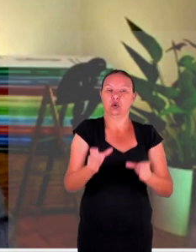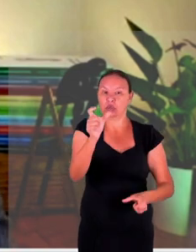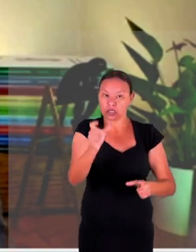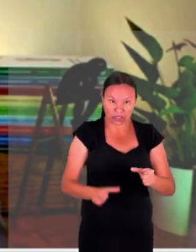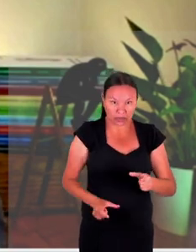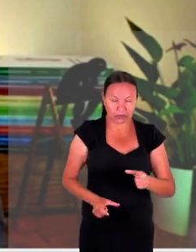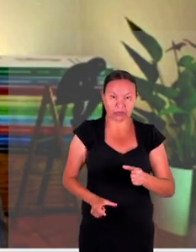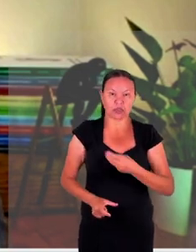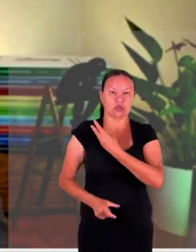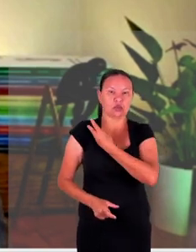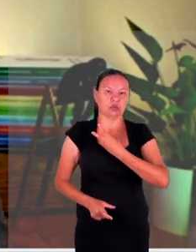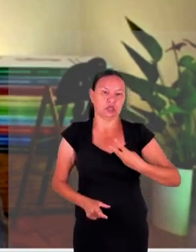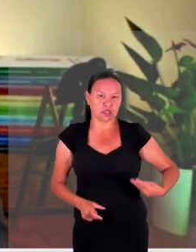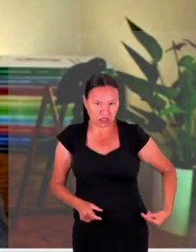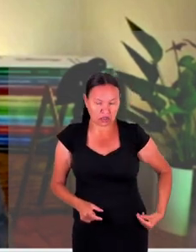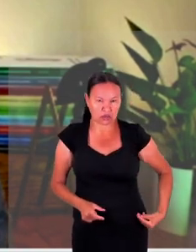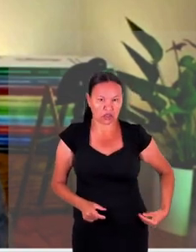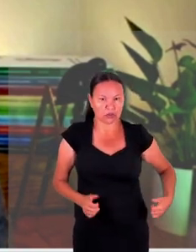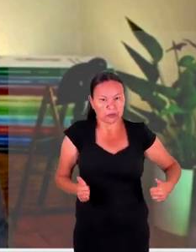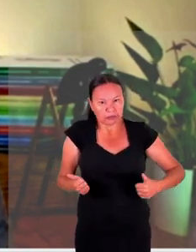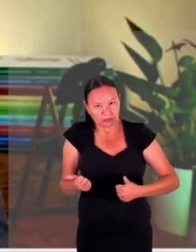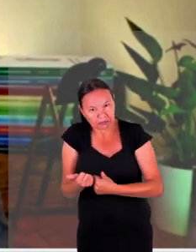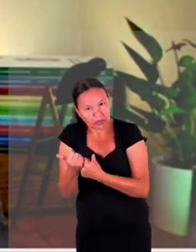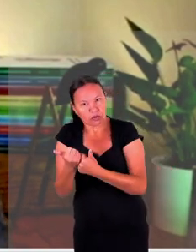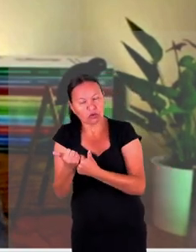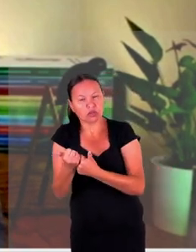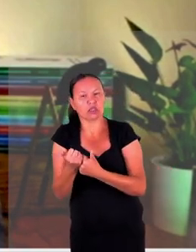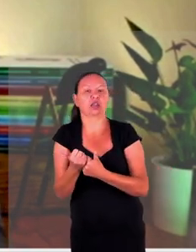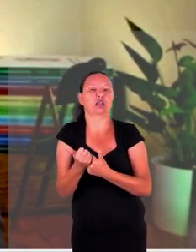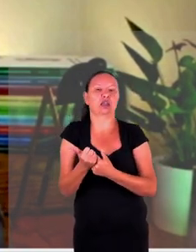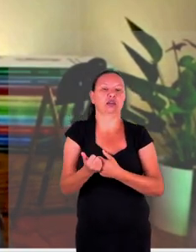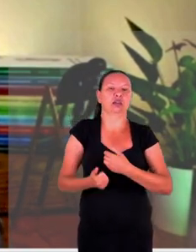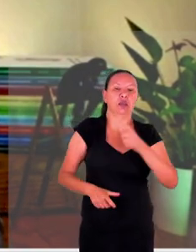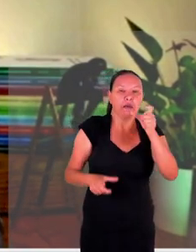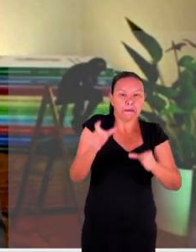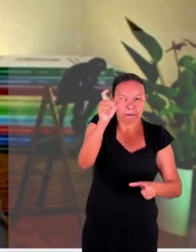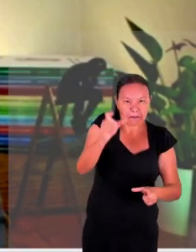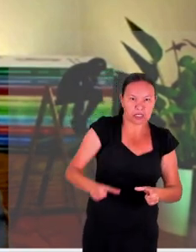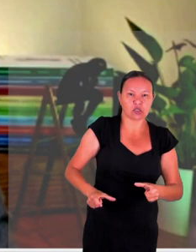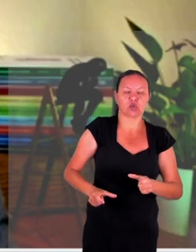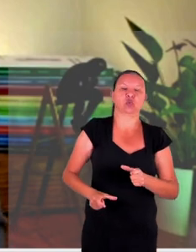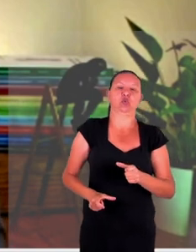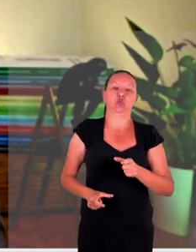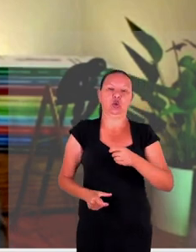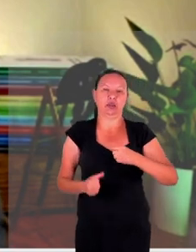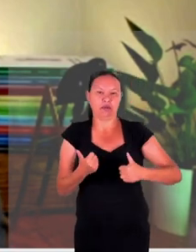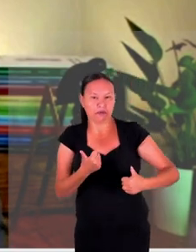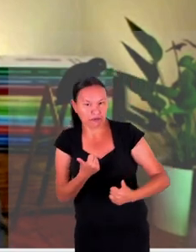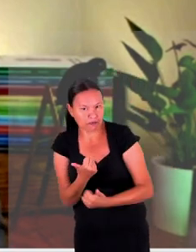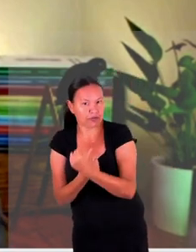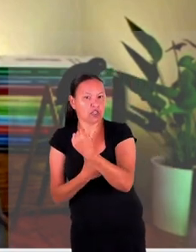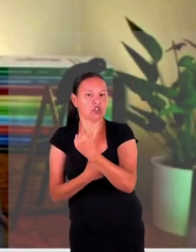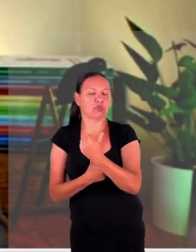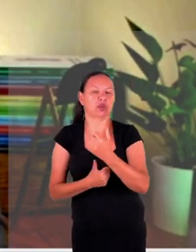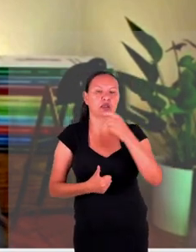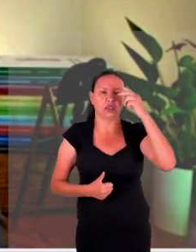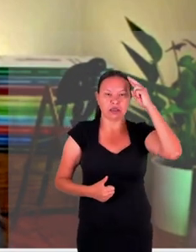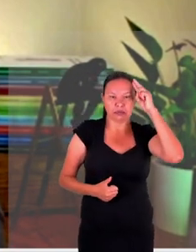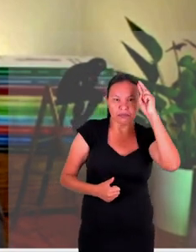tenham contato direto com as vítimas que é essencial transmitir essa credibilidade essa confiabilidade